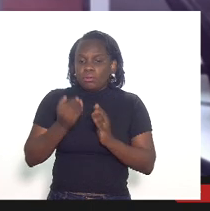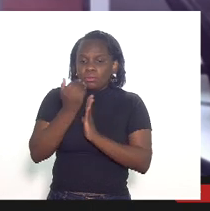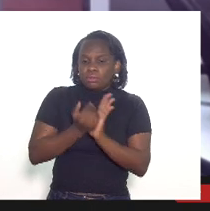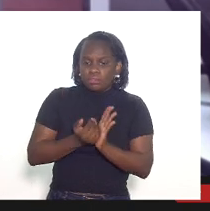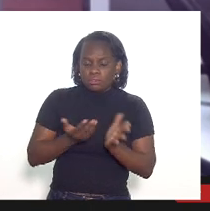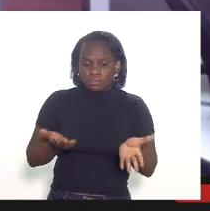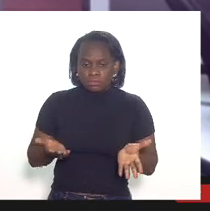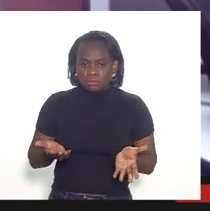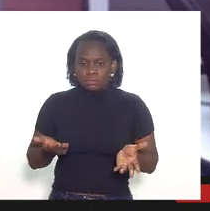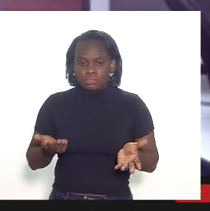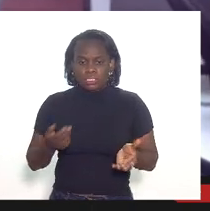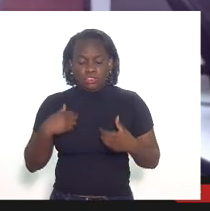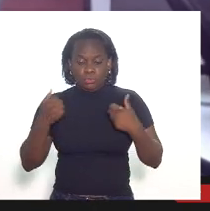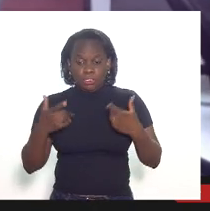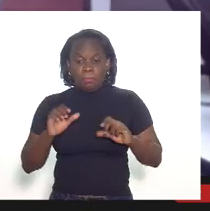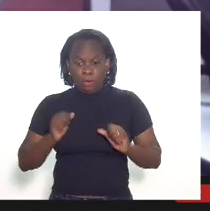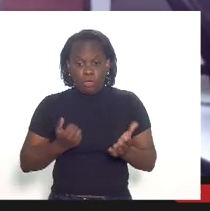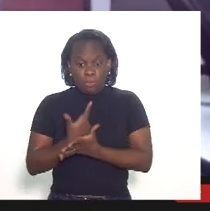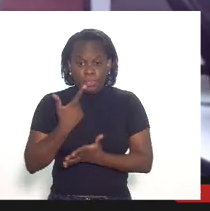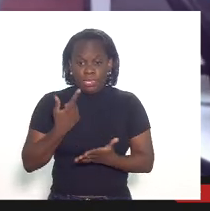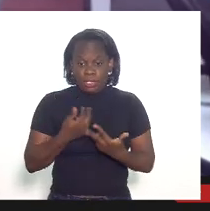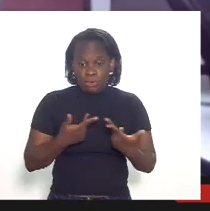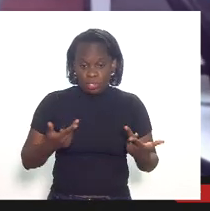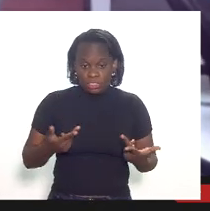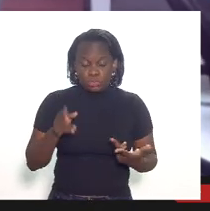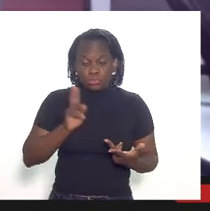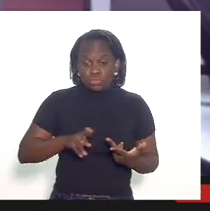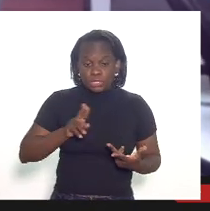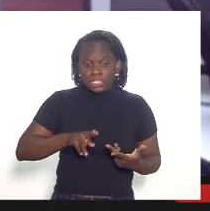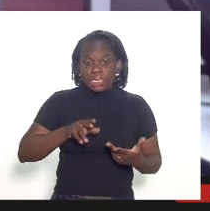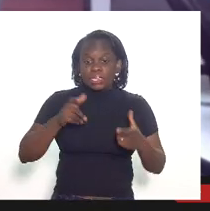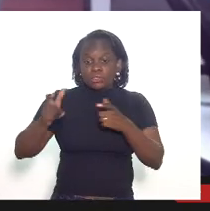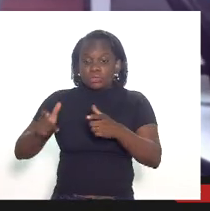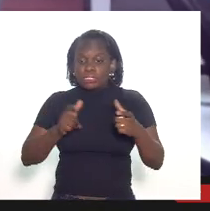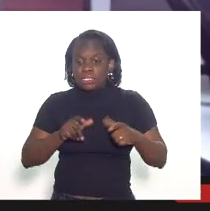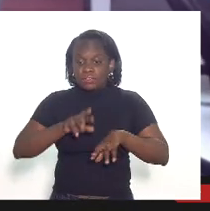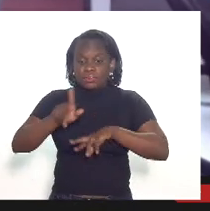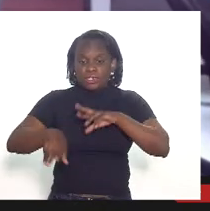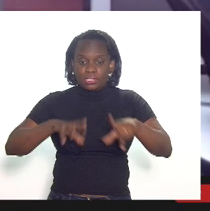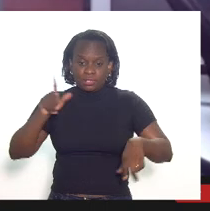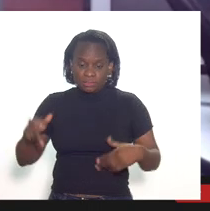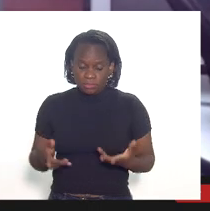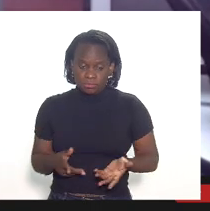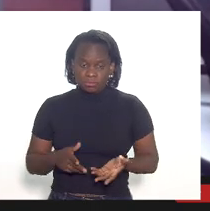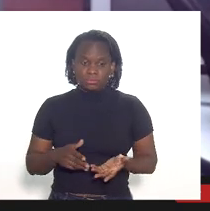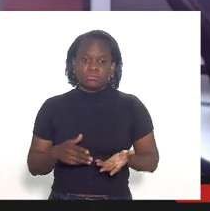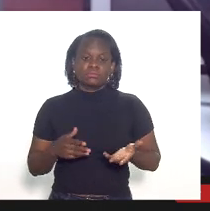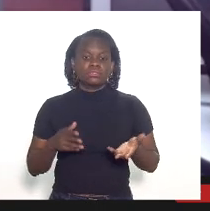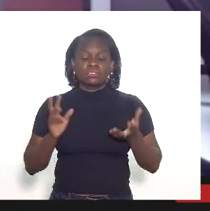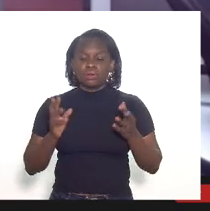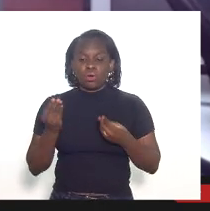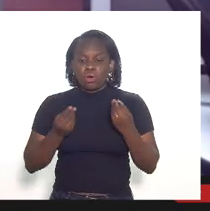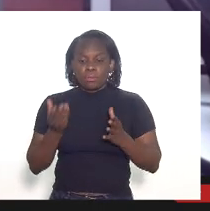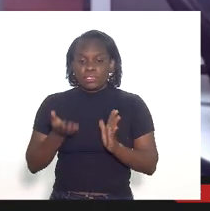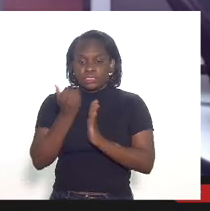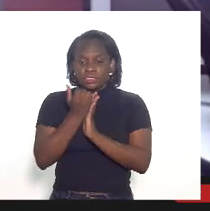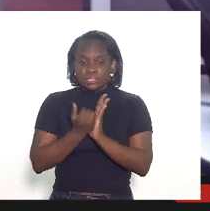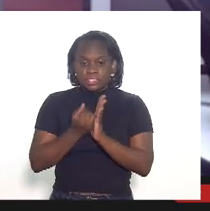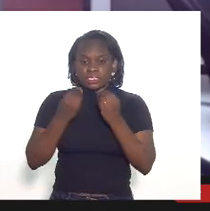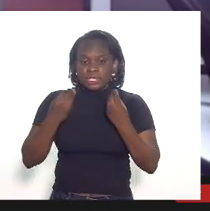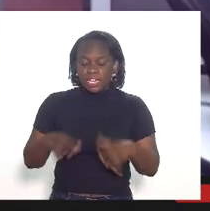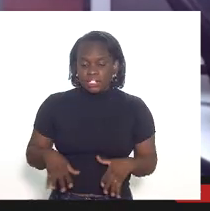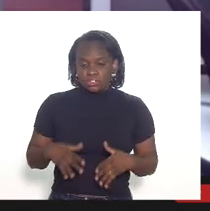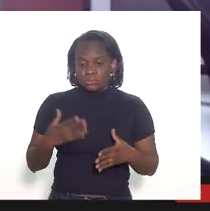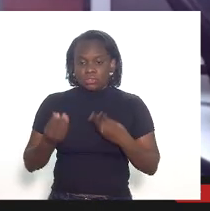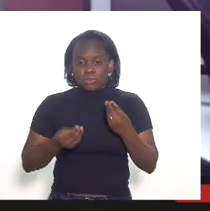como eu falei pode adquirir um bem que pode ser utilizado em vários blocos em vários campos como é que ela deduz esses gastos